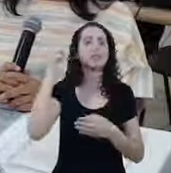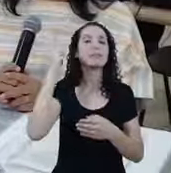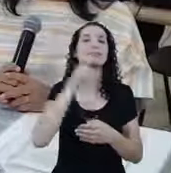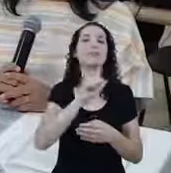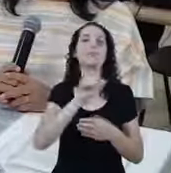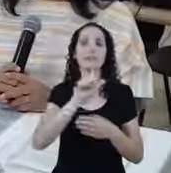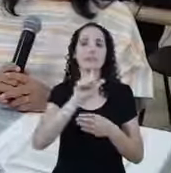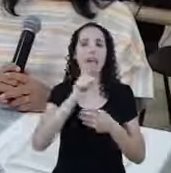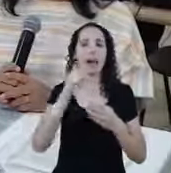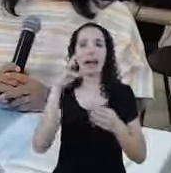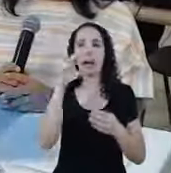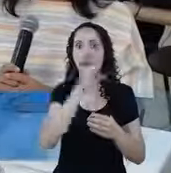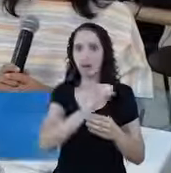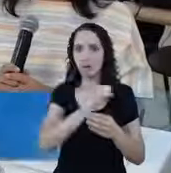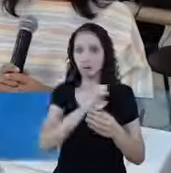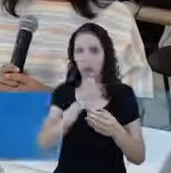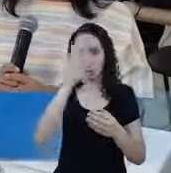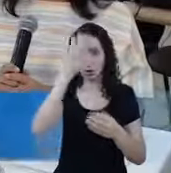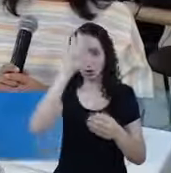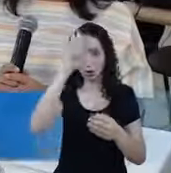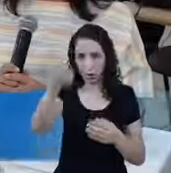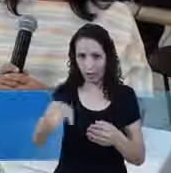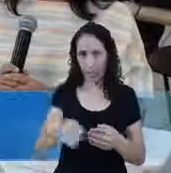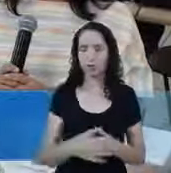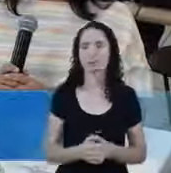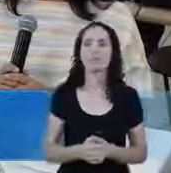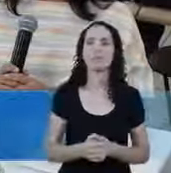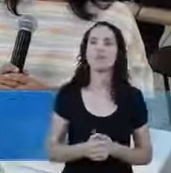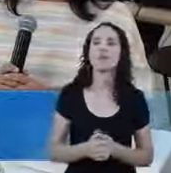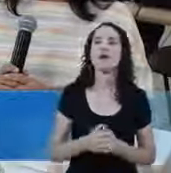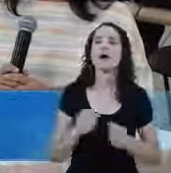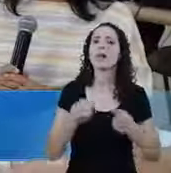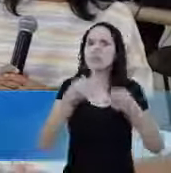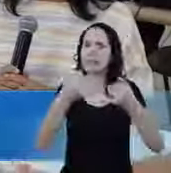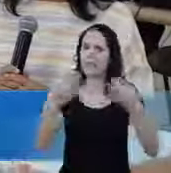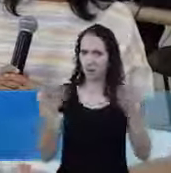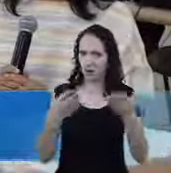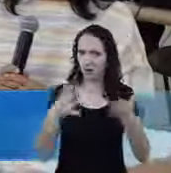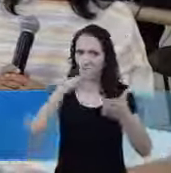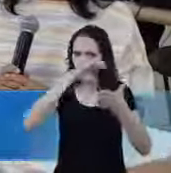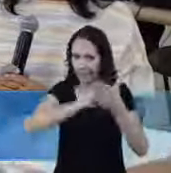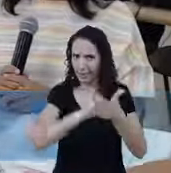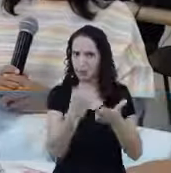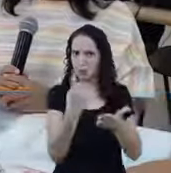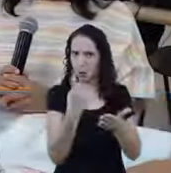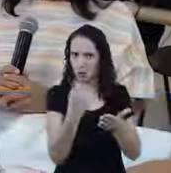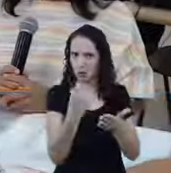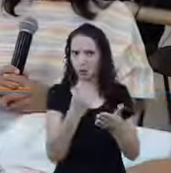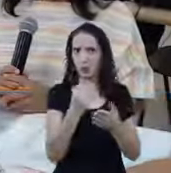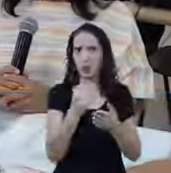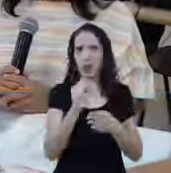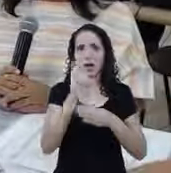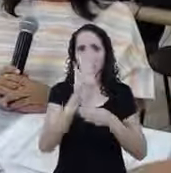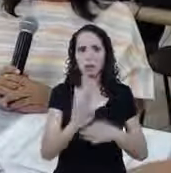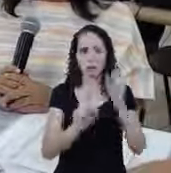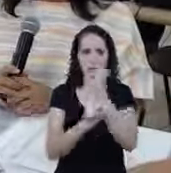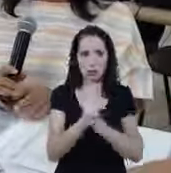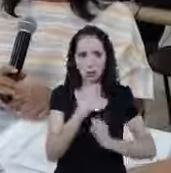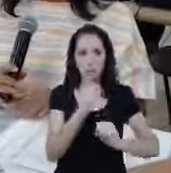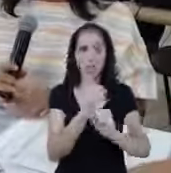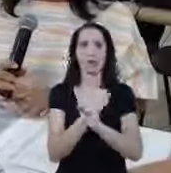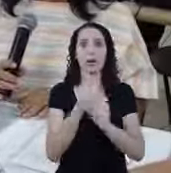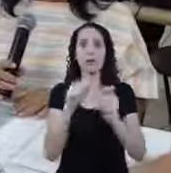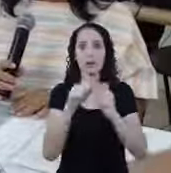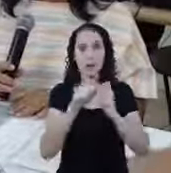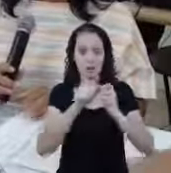receba o Bolsa Família Vamos explicar o que é o cadastro único Cadastro único Assistência social dos municípios Fazem esse